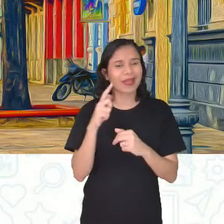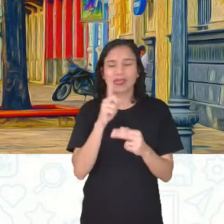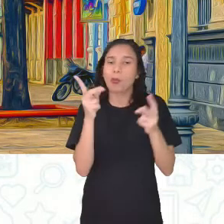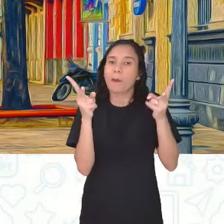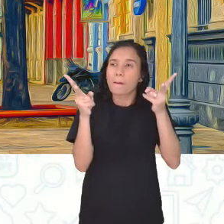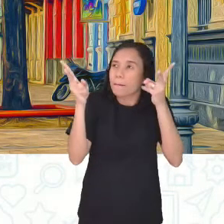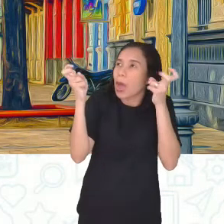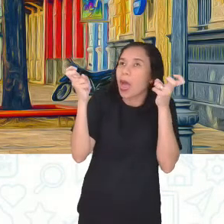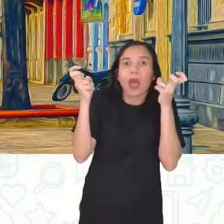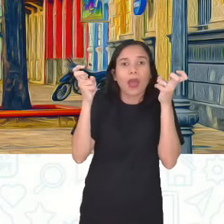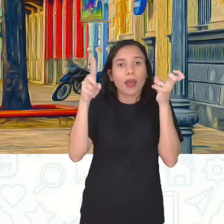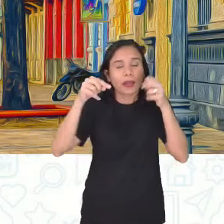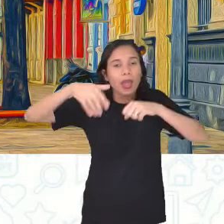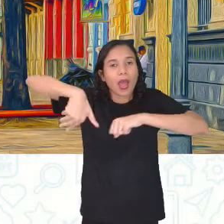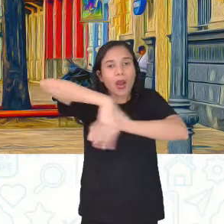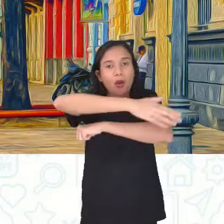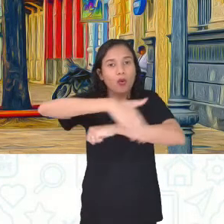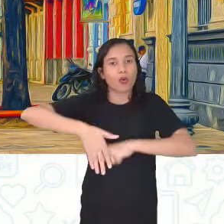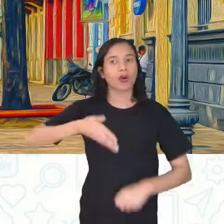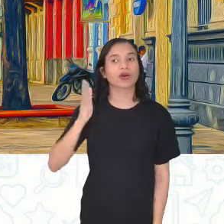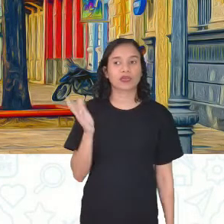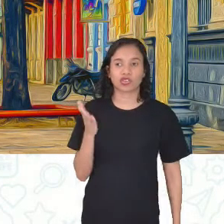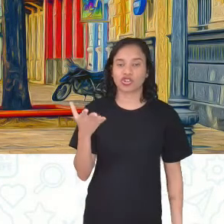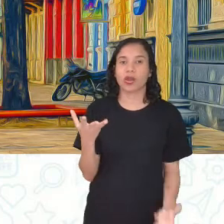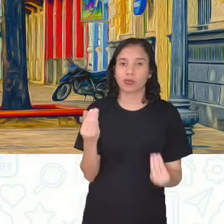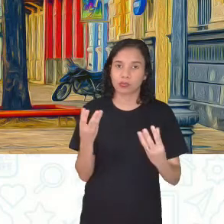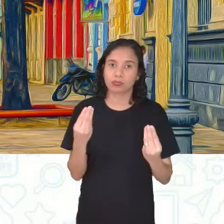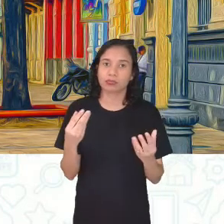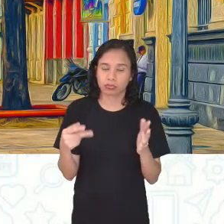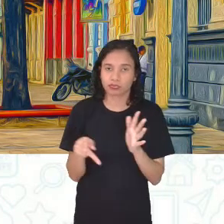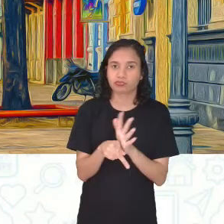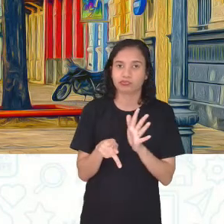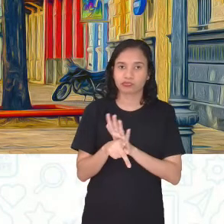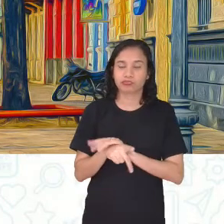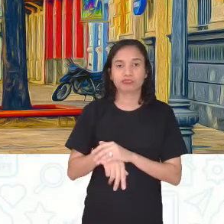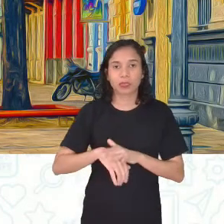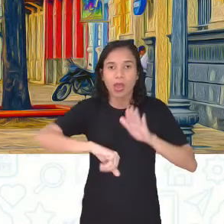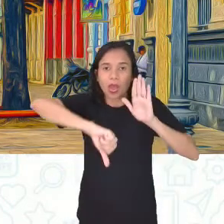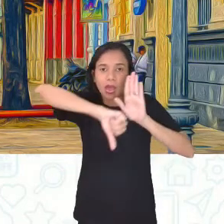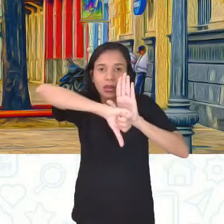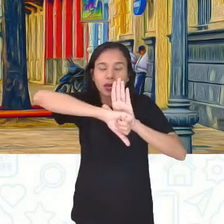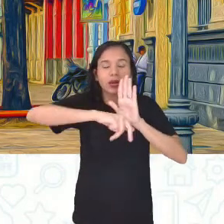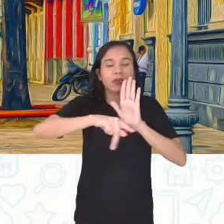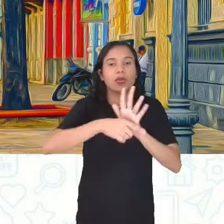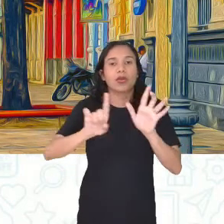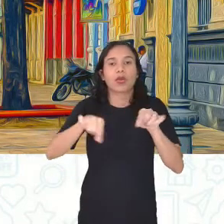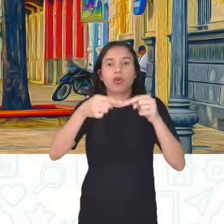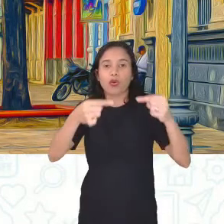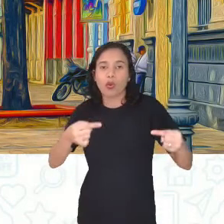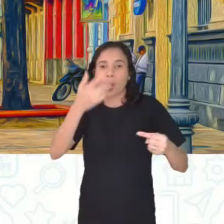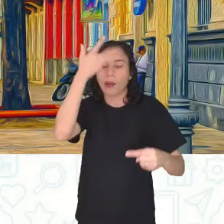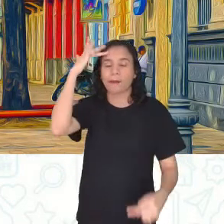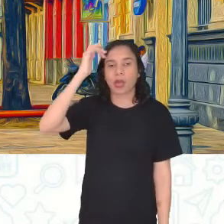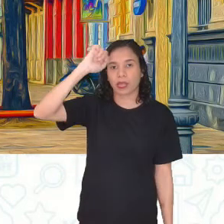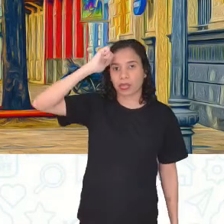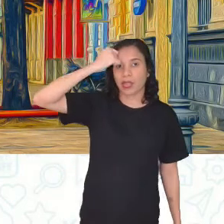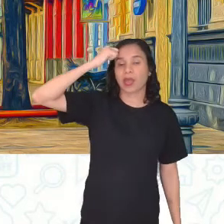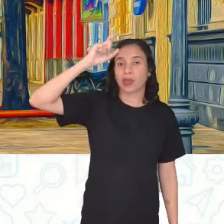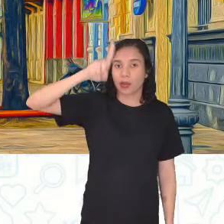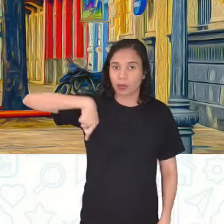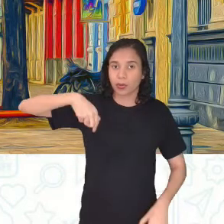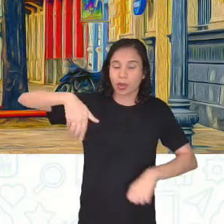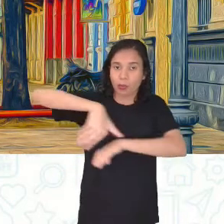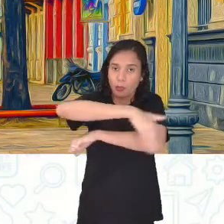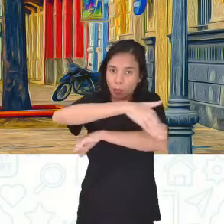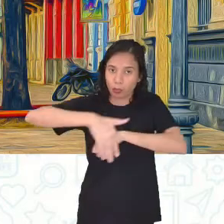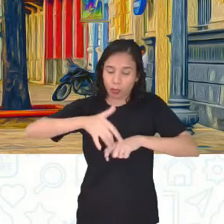conta que essa rua aí já houve tráficos, né? de negros aí por também ser uma rua que